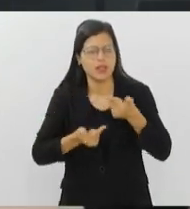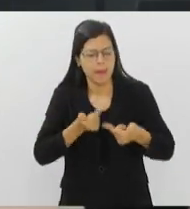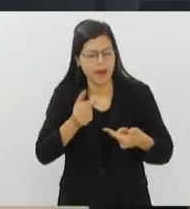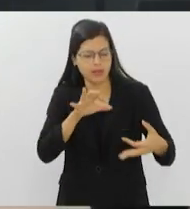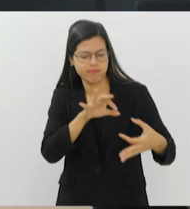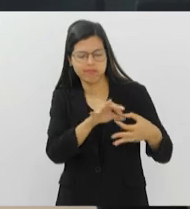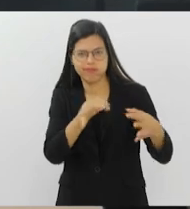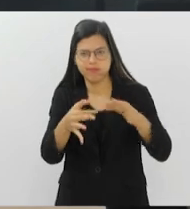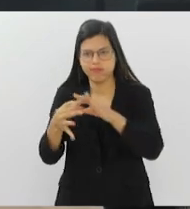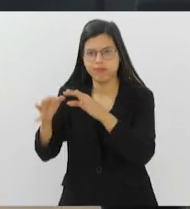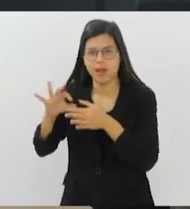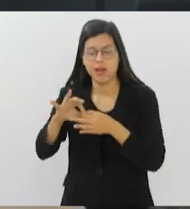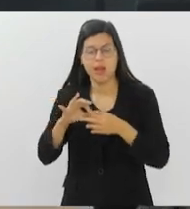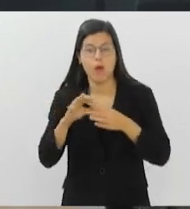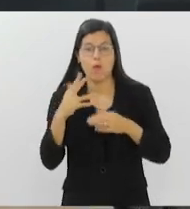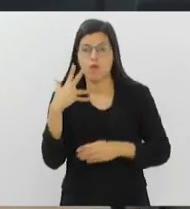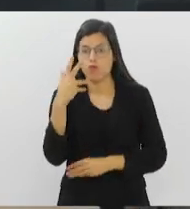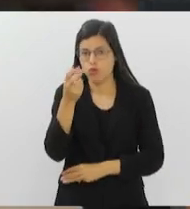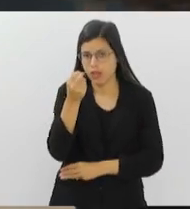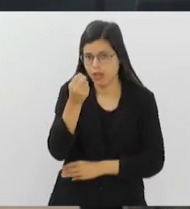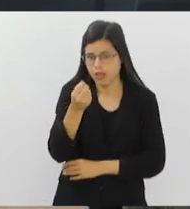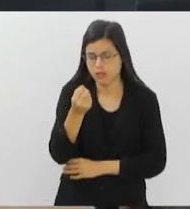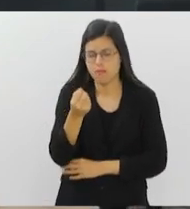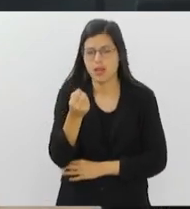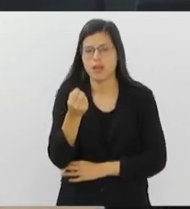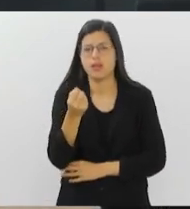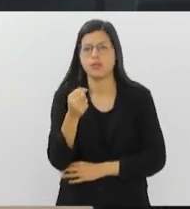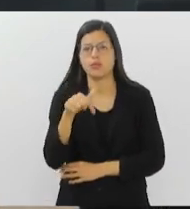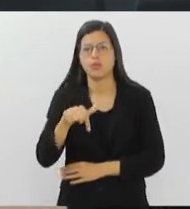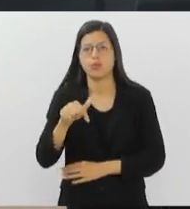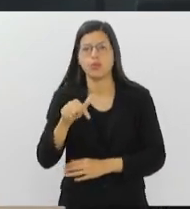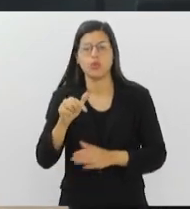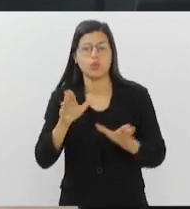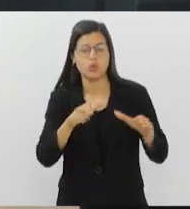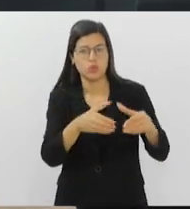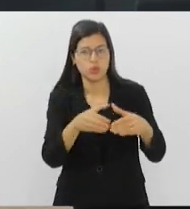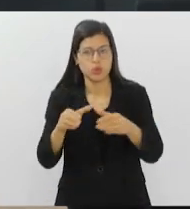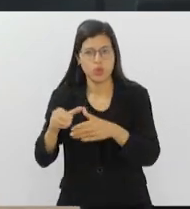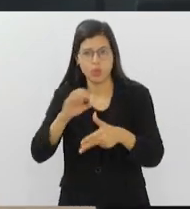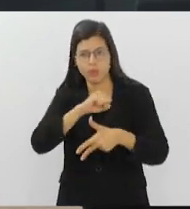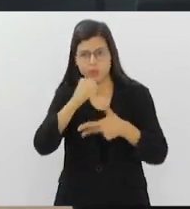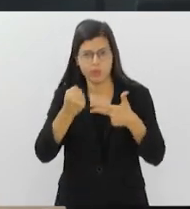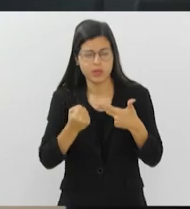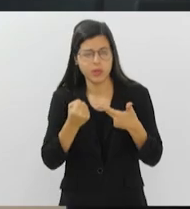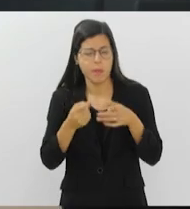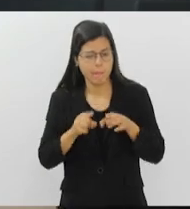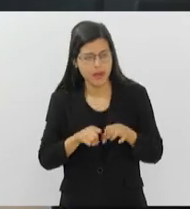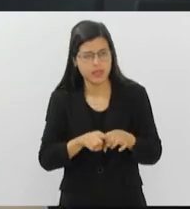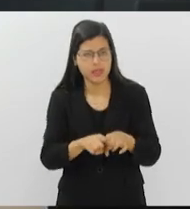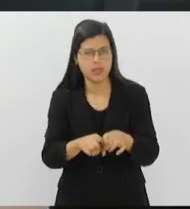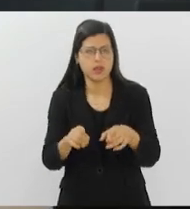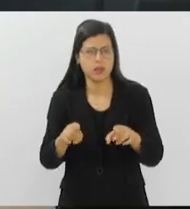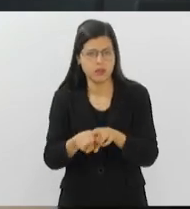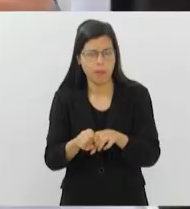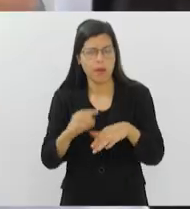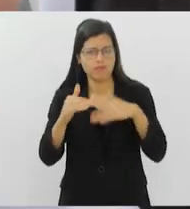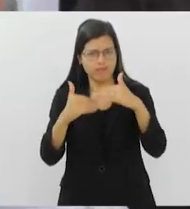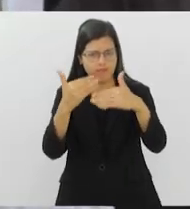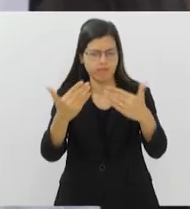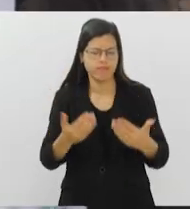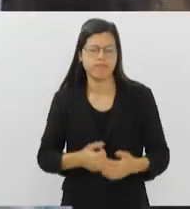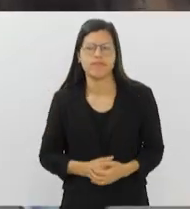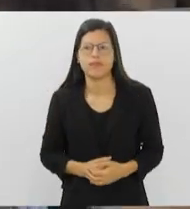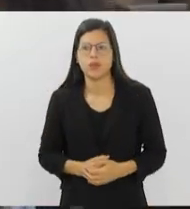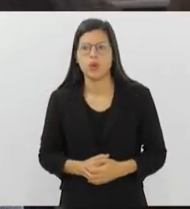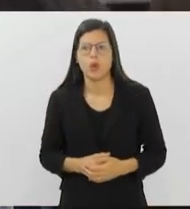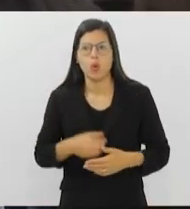fortalecimento dos entes e dos parceiros que estão inseridos nesse processo. O